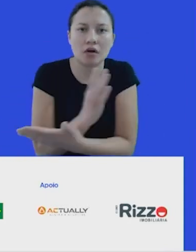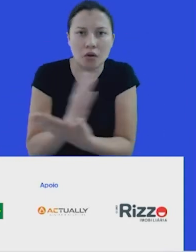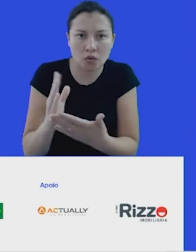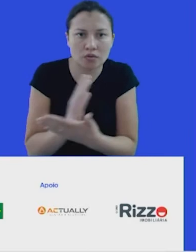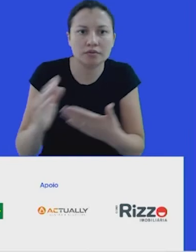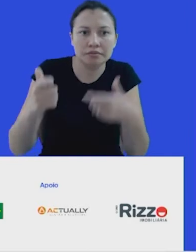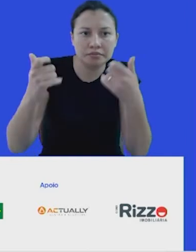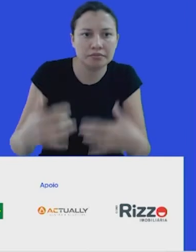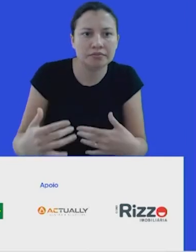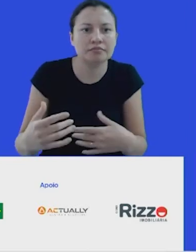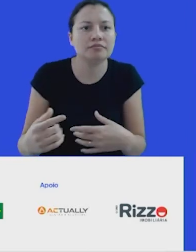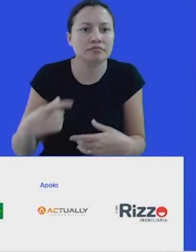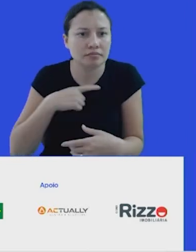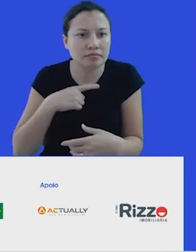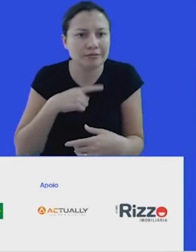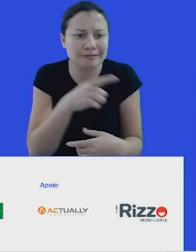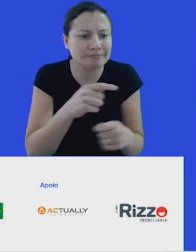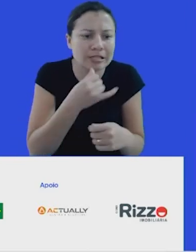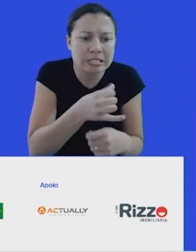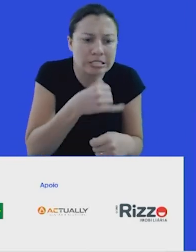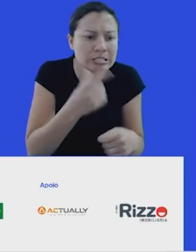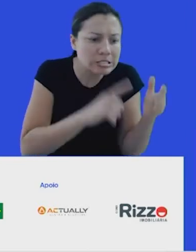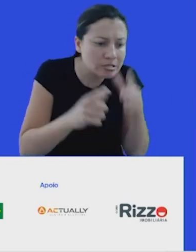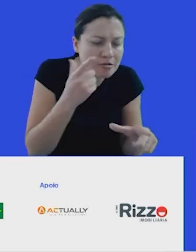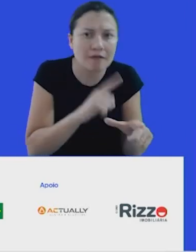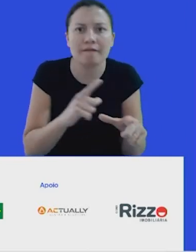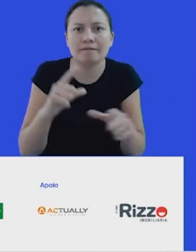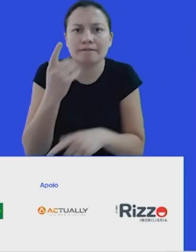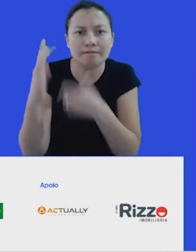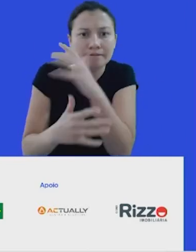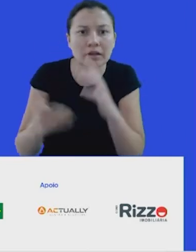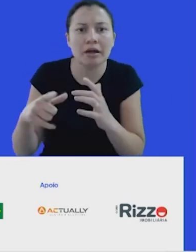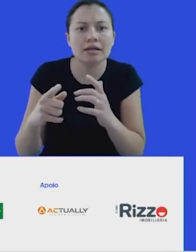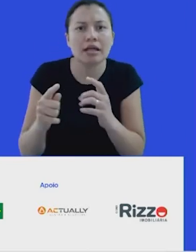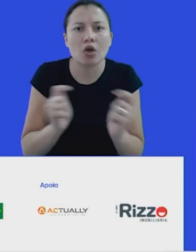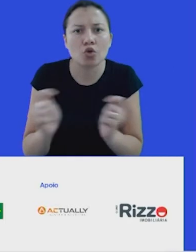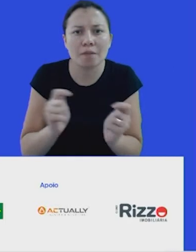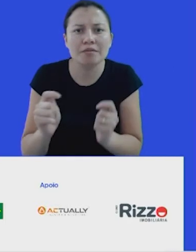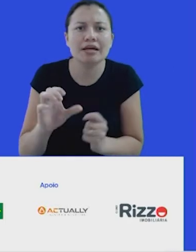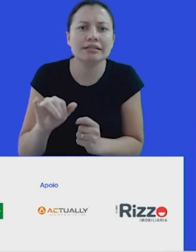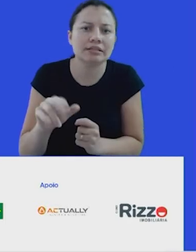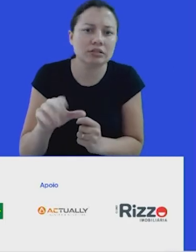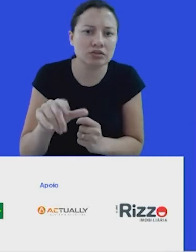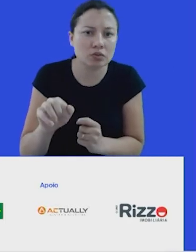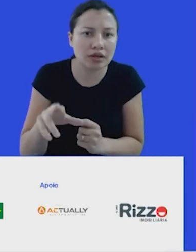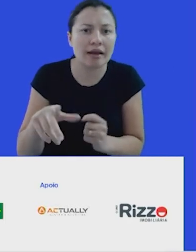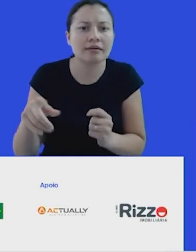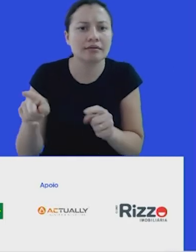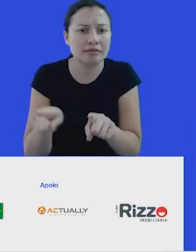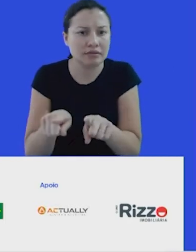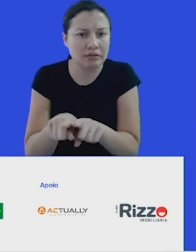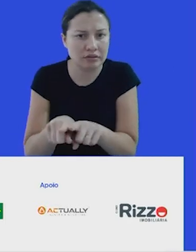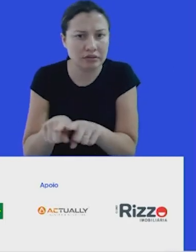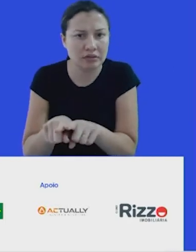vão desde eficiência energética, eficiência ambiental, economia circular, cidades inteligentes, produtos mais verdes,